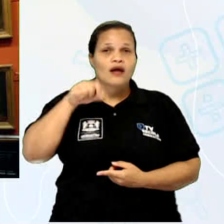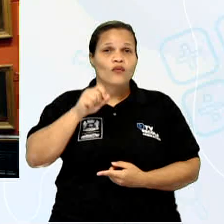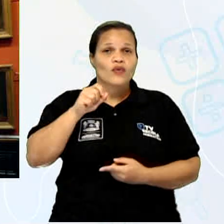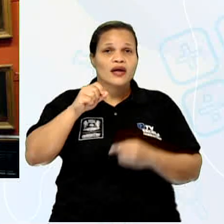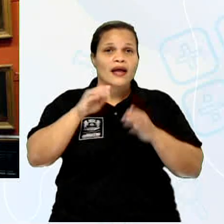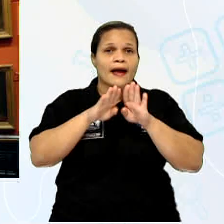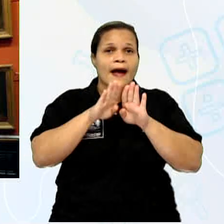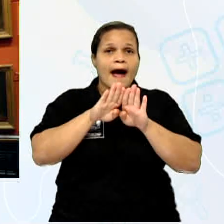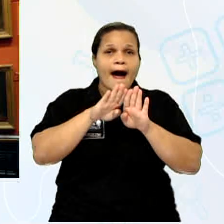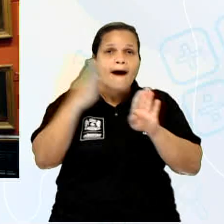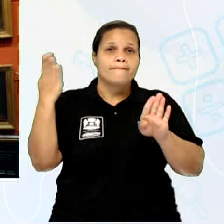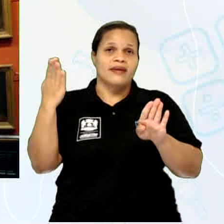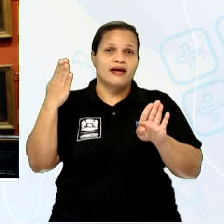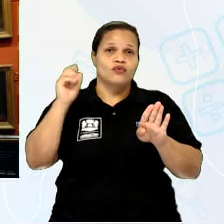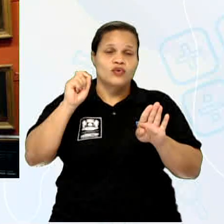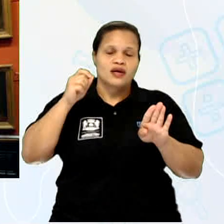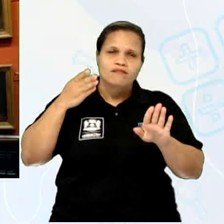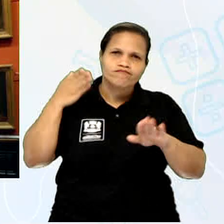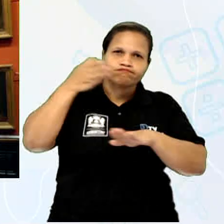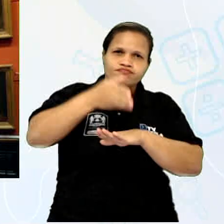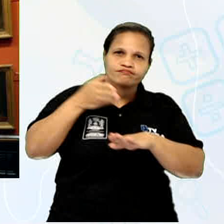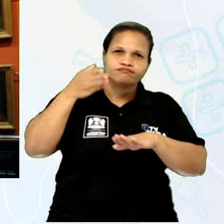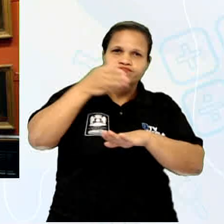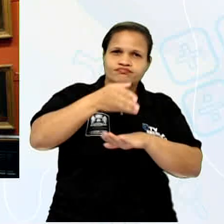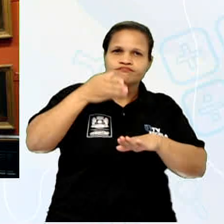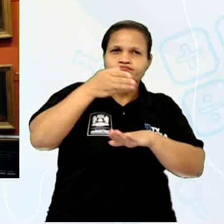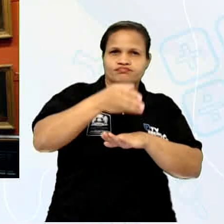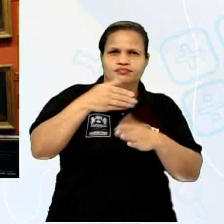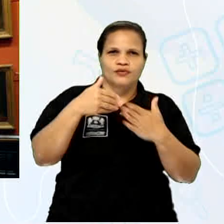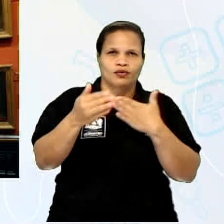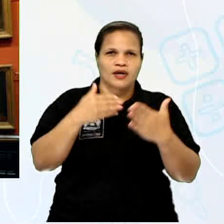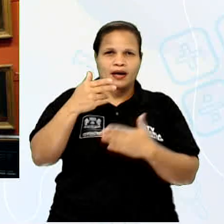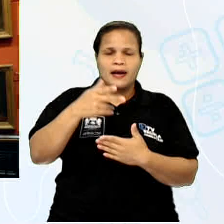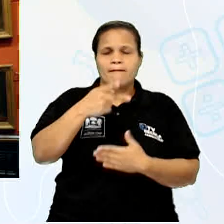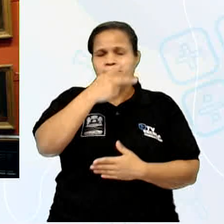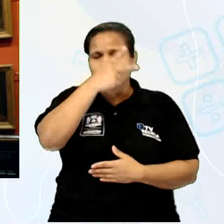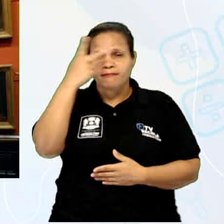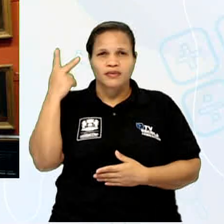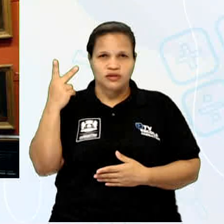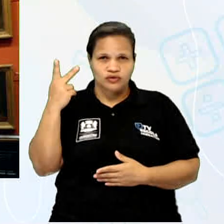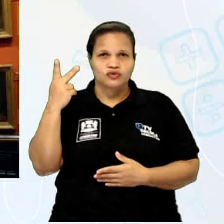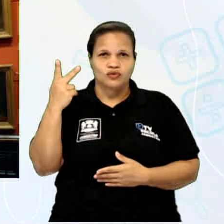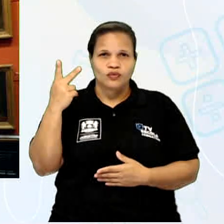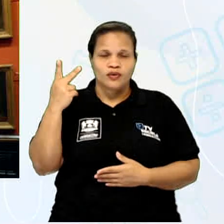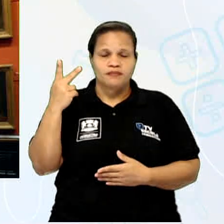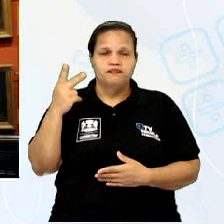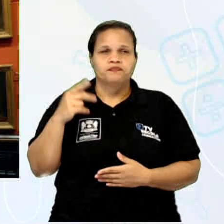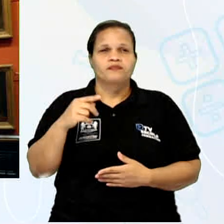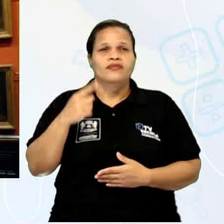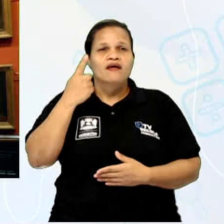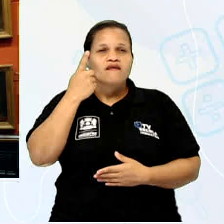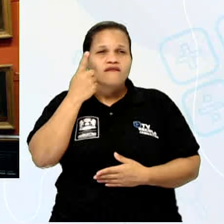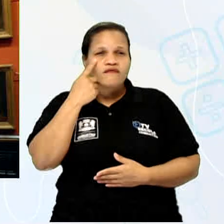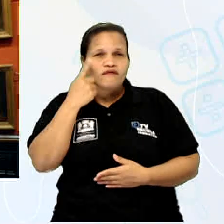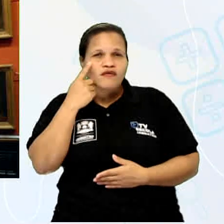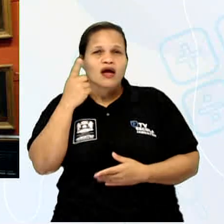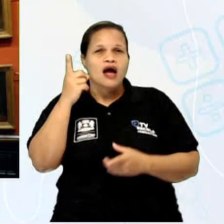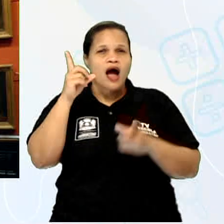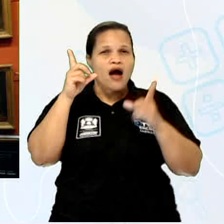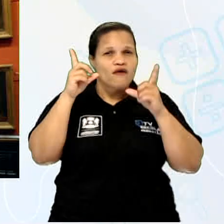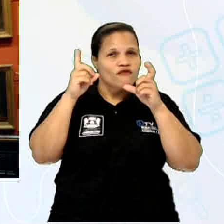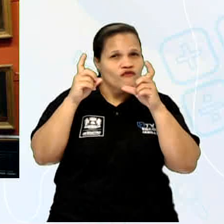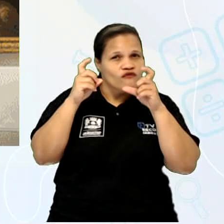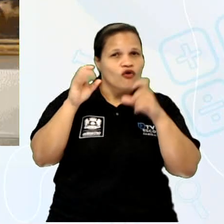público, a serviço da sociedade. Então, a gente tem aqui uma foto da parte interna de um museu